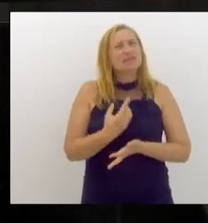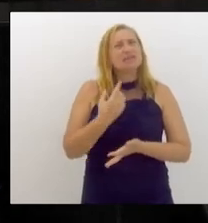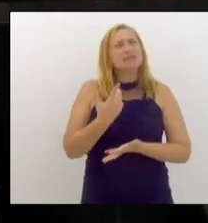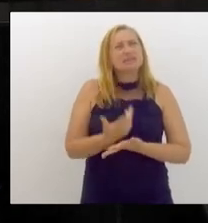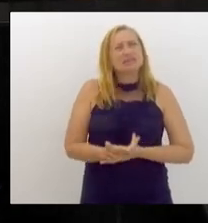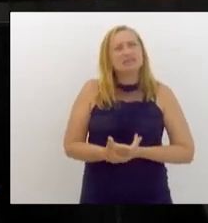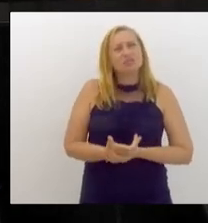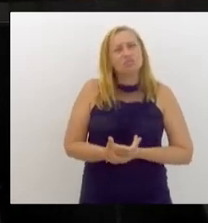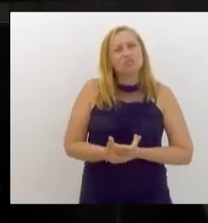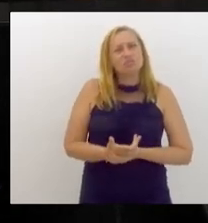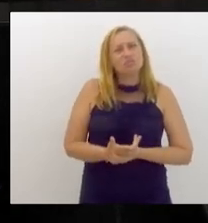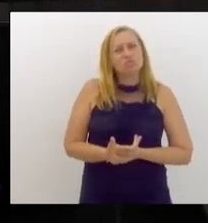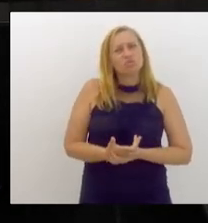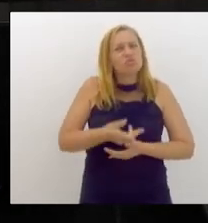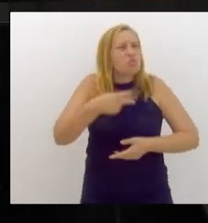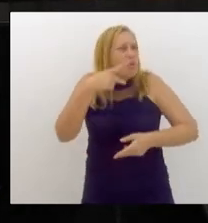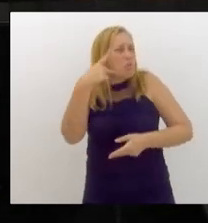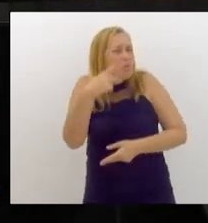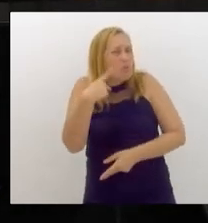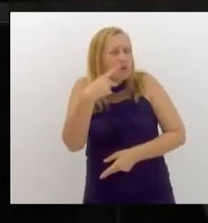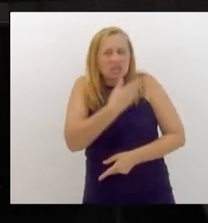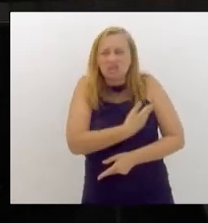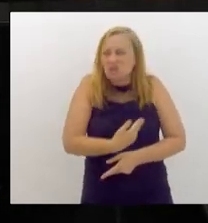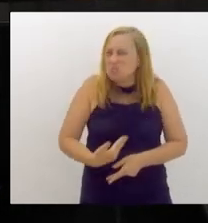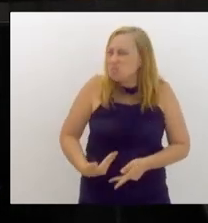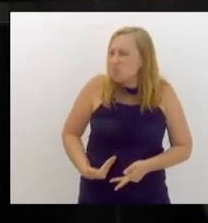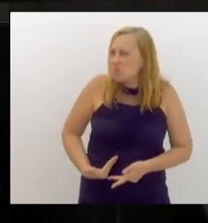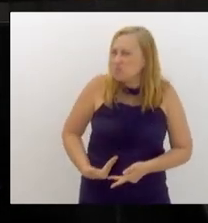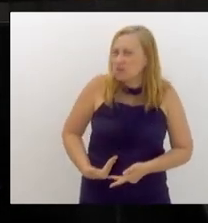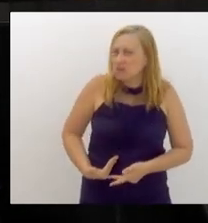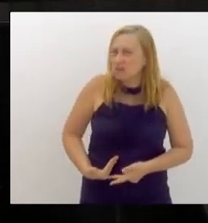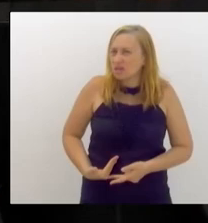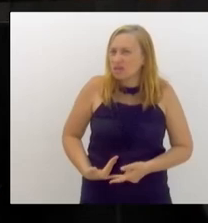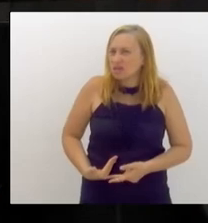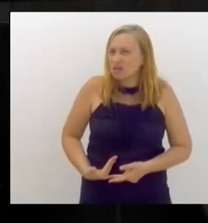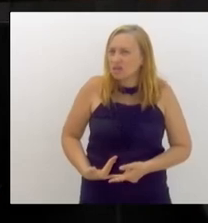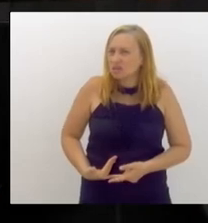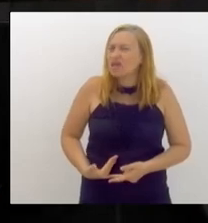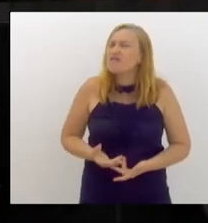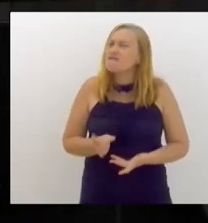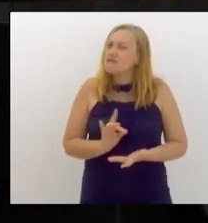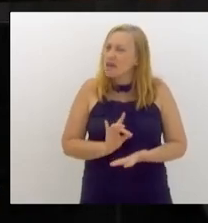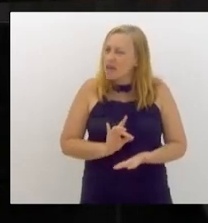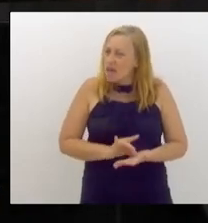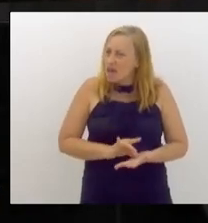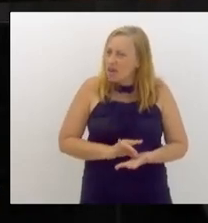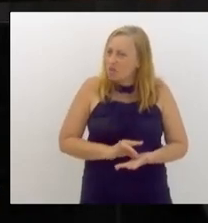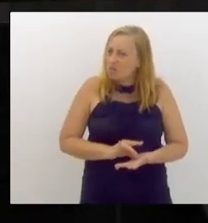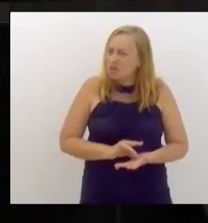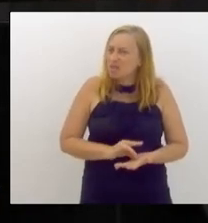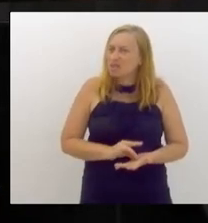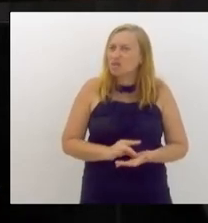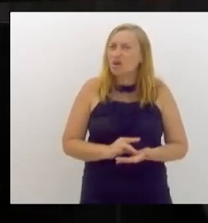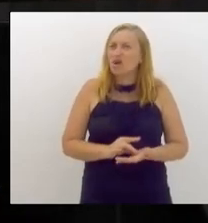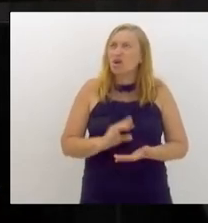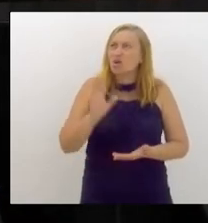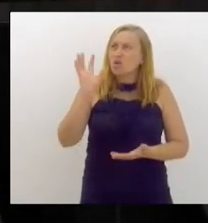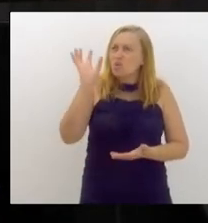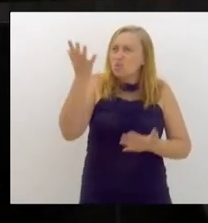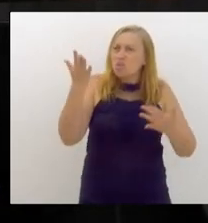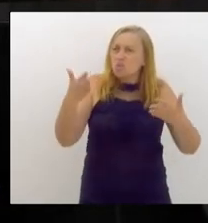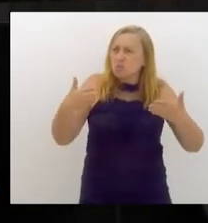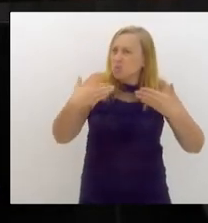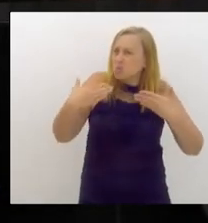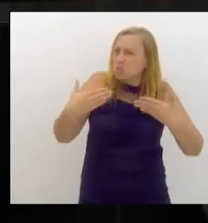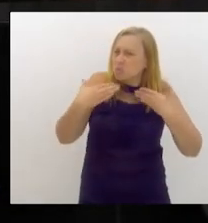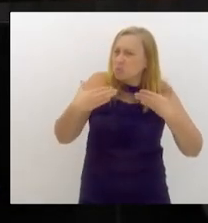que, numa política pública, realmente de envergadura, que tivesse